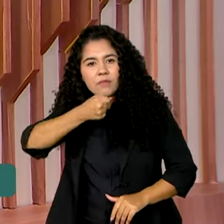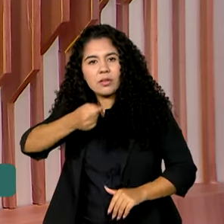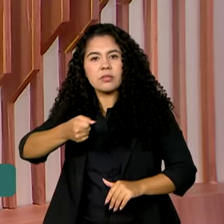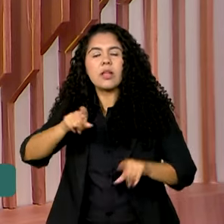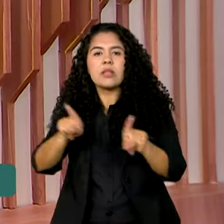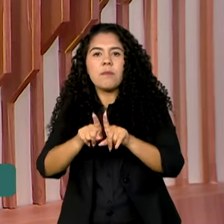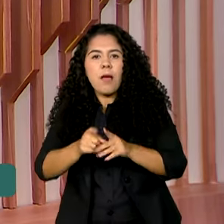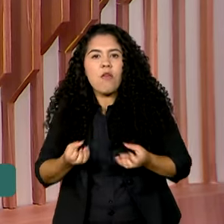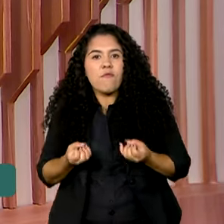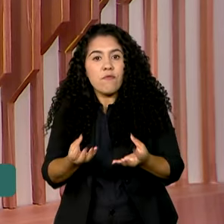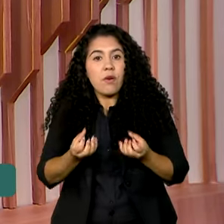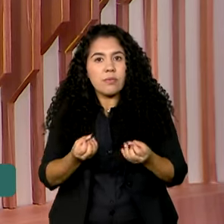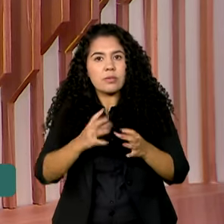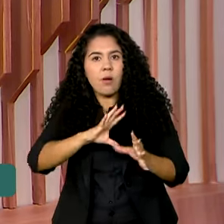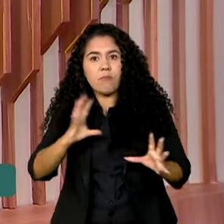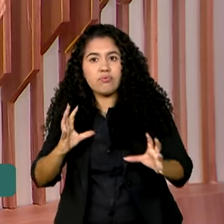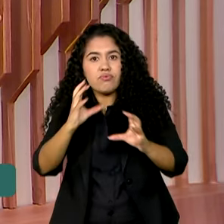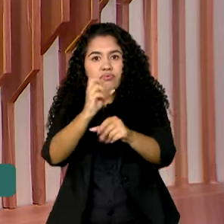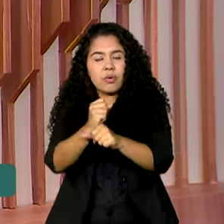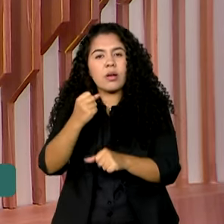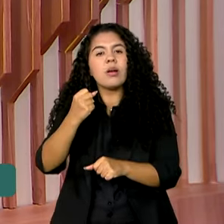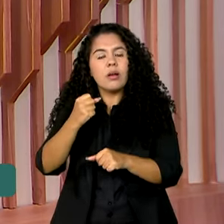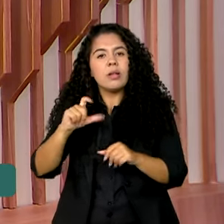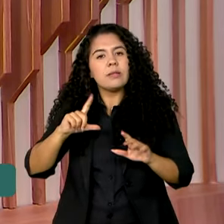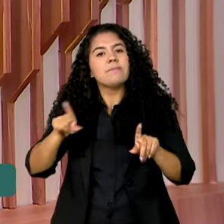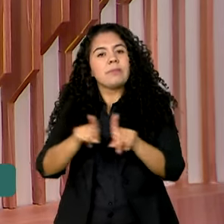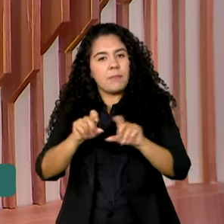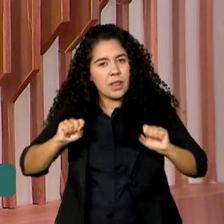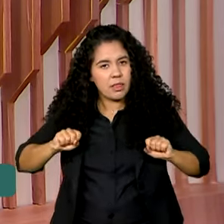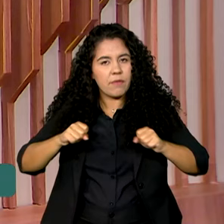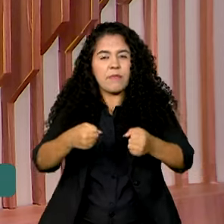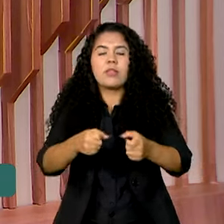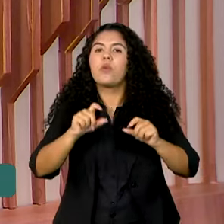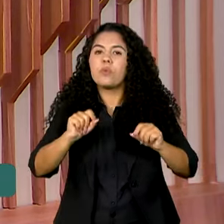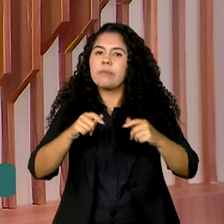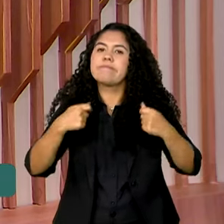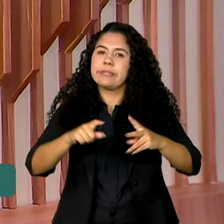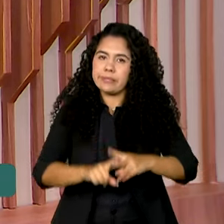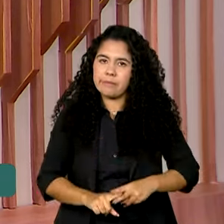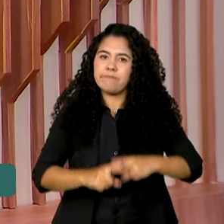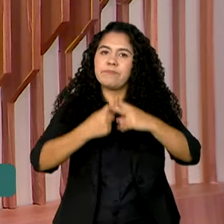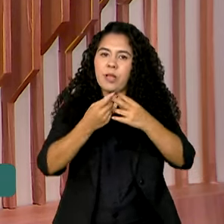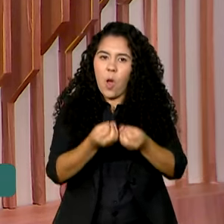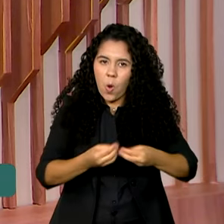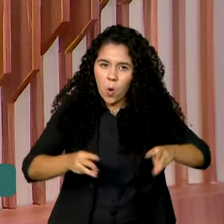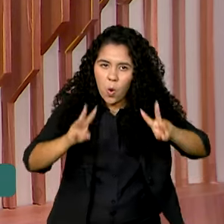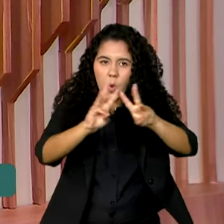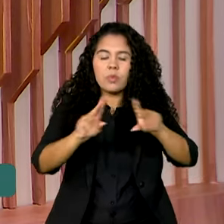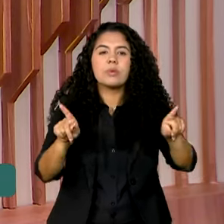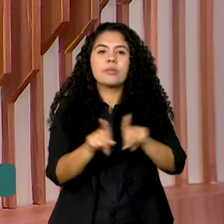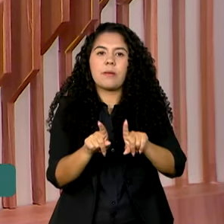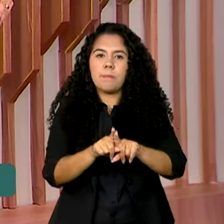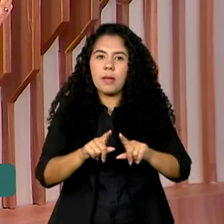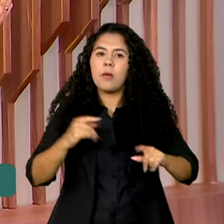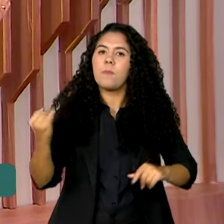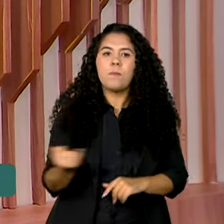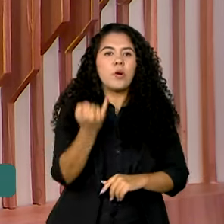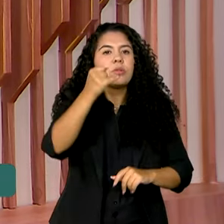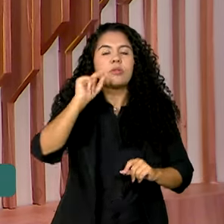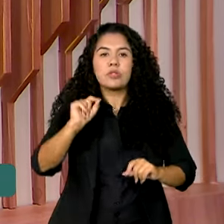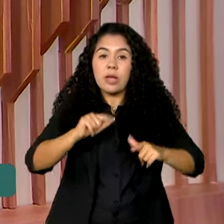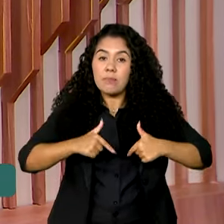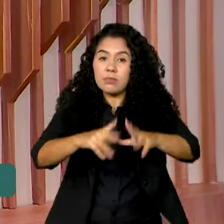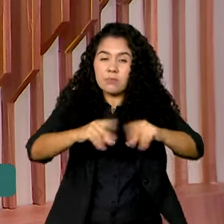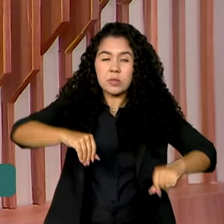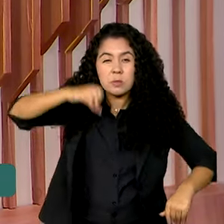balanço da viagem. Ele voltou a defender a reformulação da ONU e ressaltou a importância de se combater o extremismo